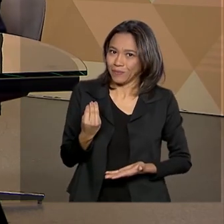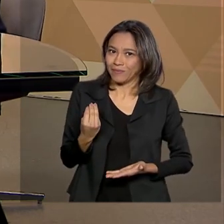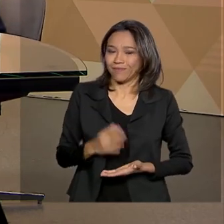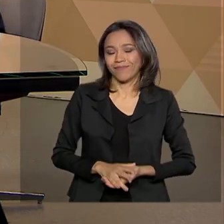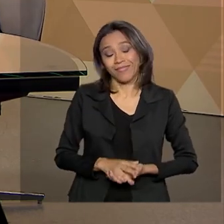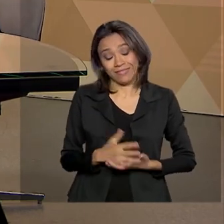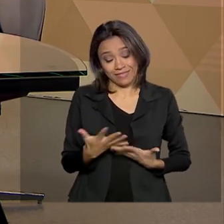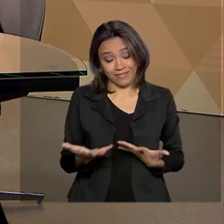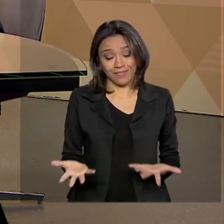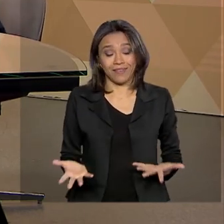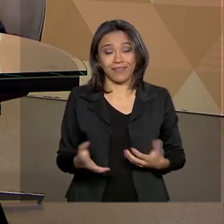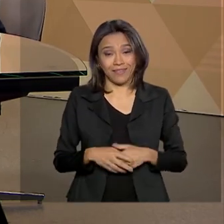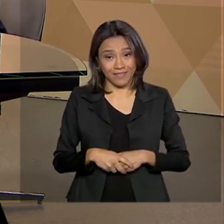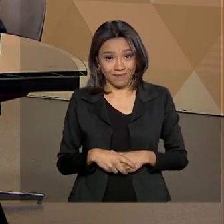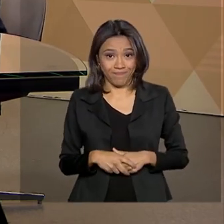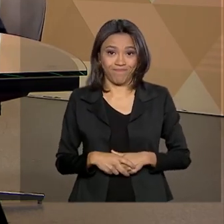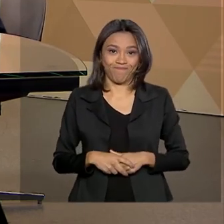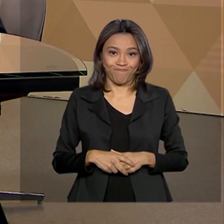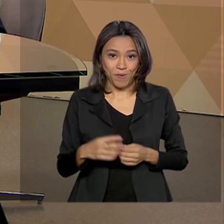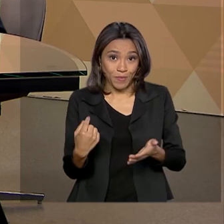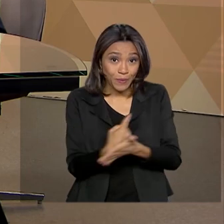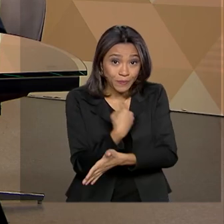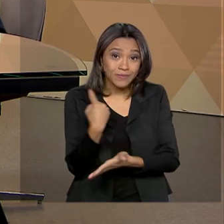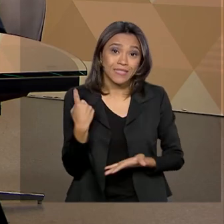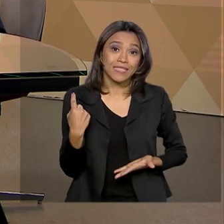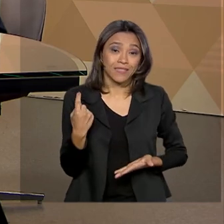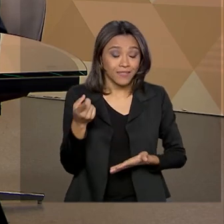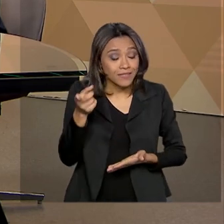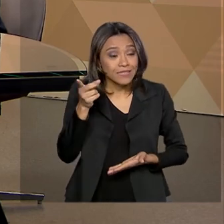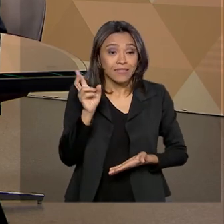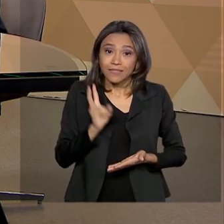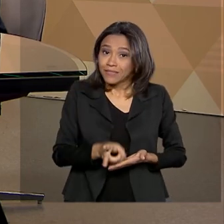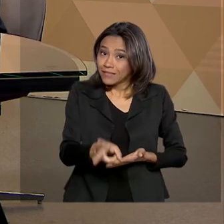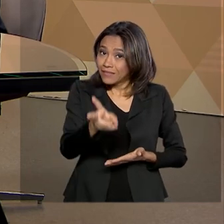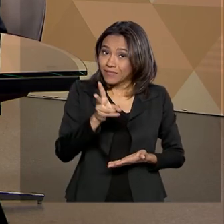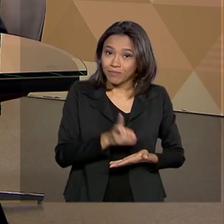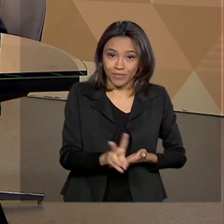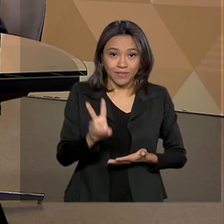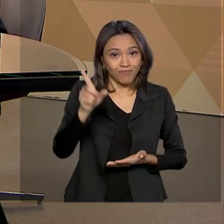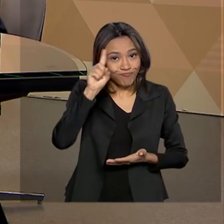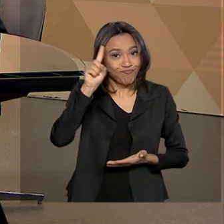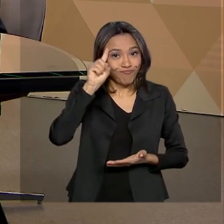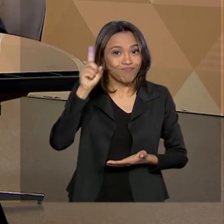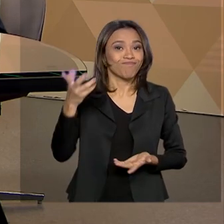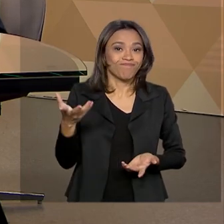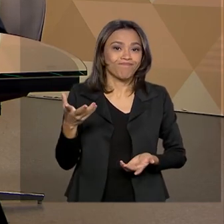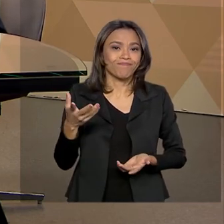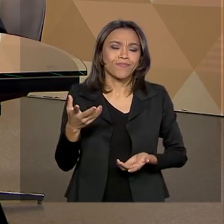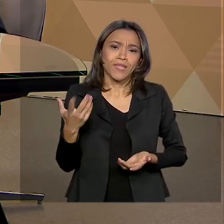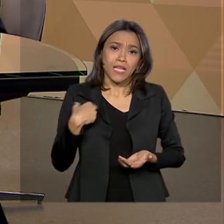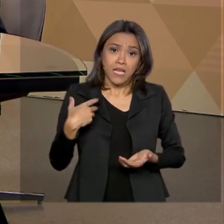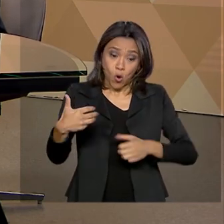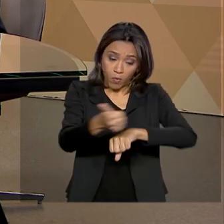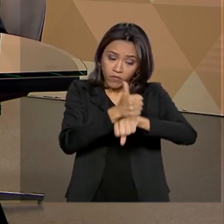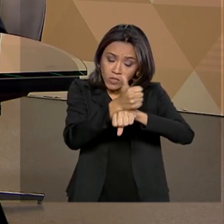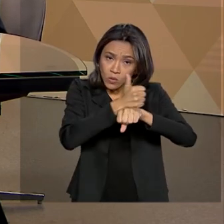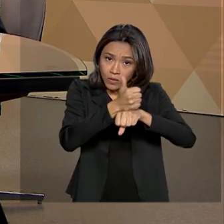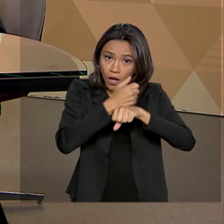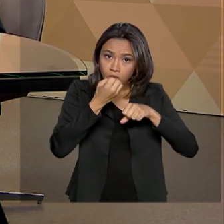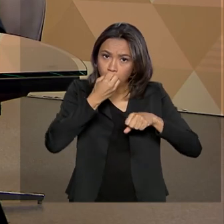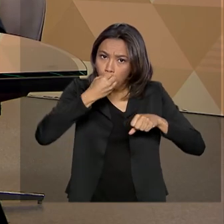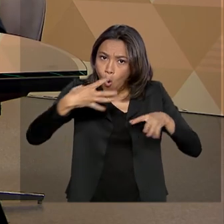É a pergunta que nós temos diariamente enfrentado, né? Dizer que o efetivo é suficiente,